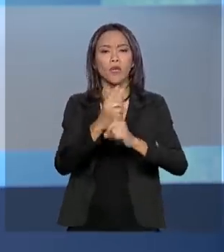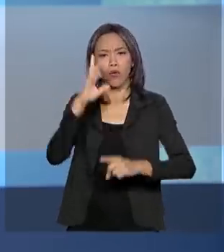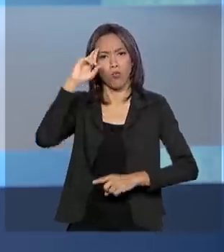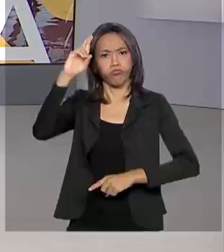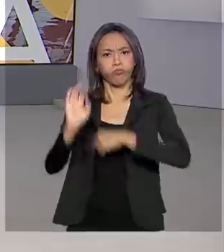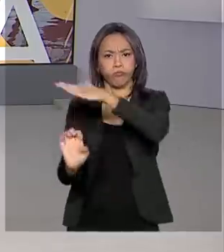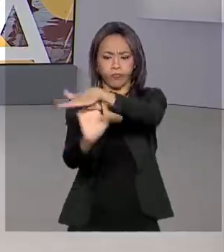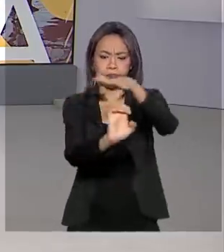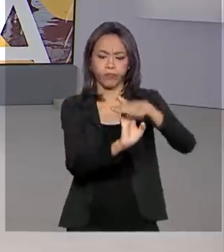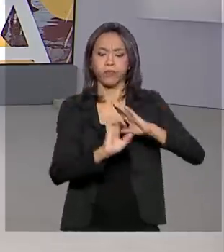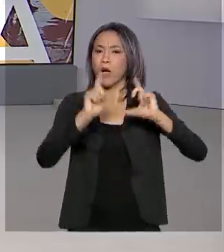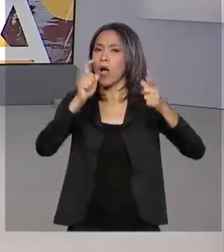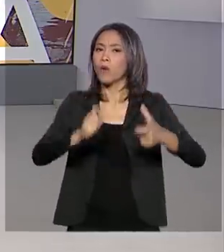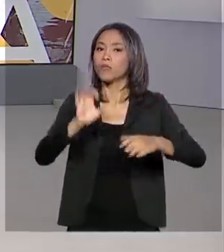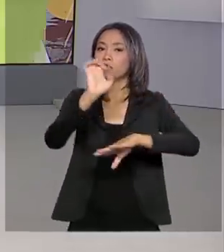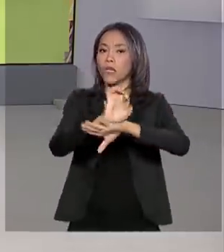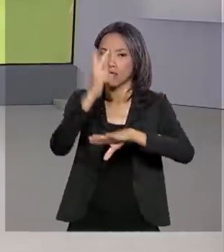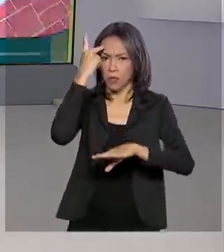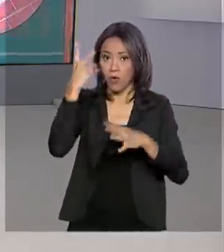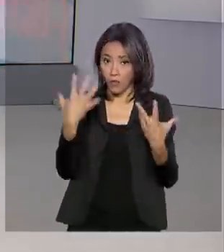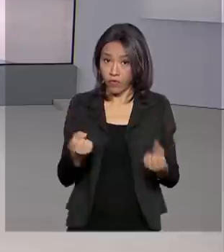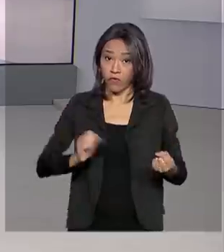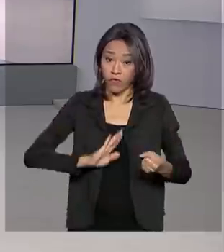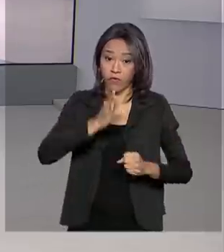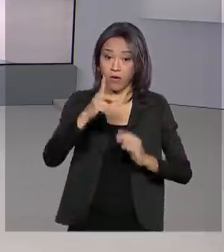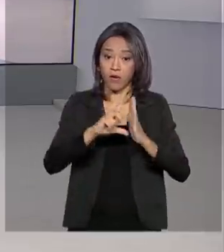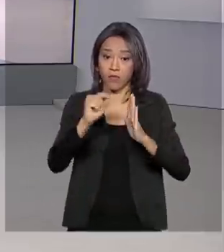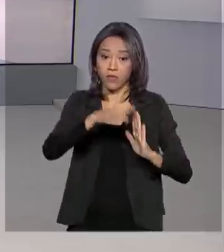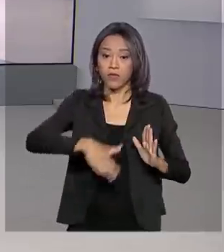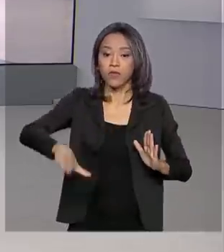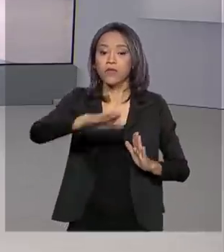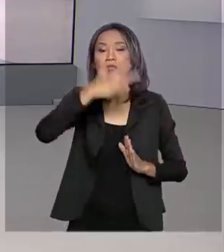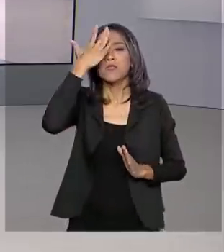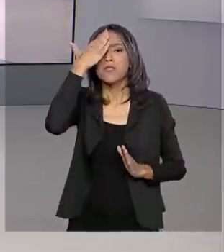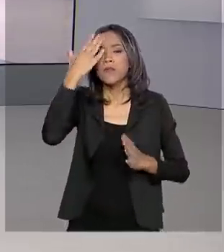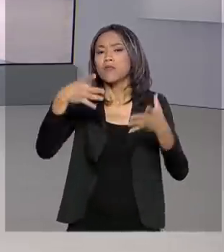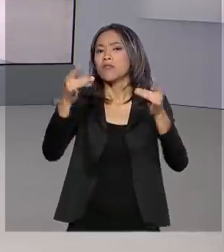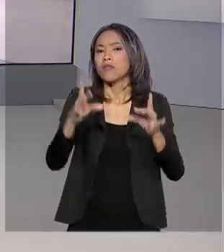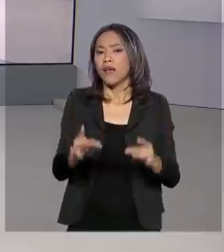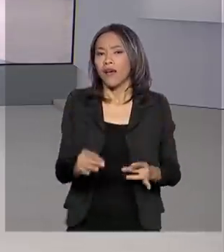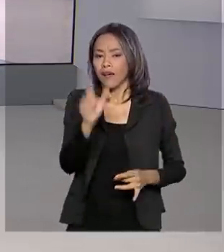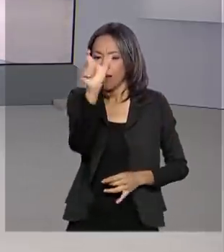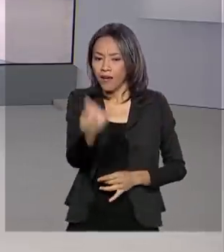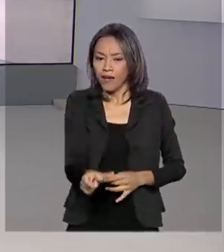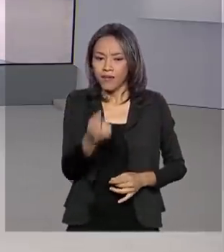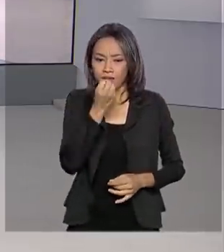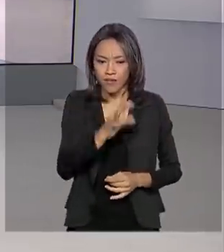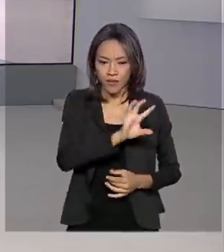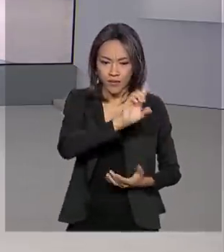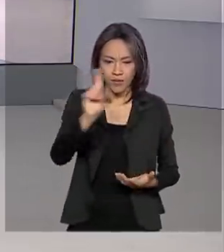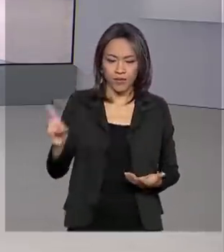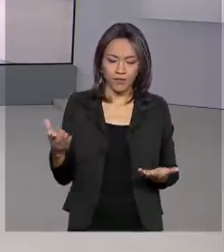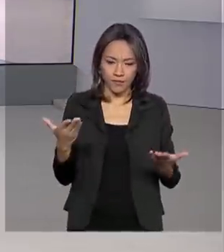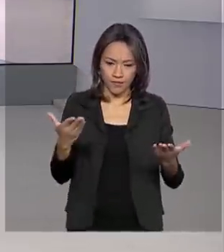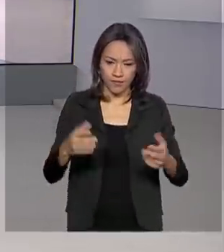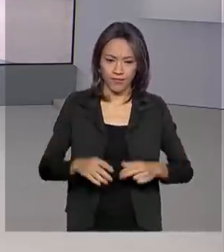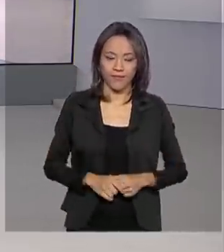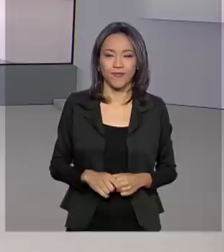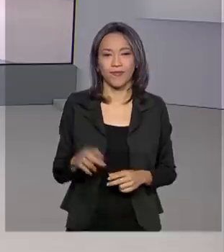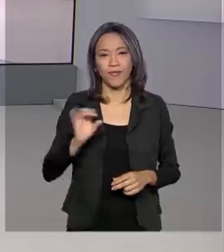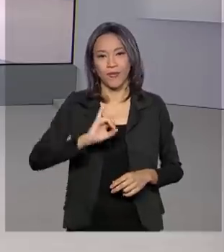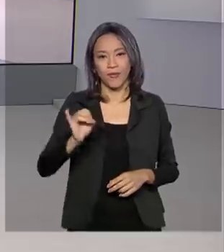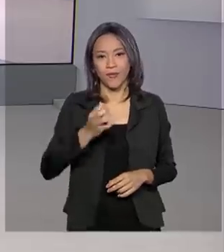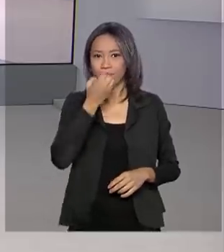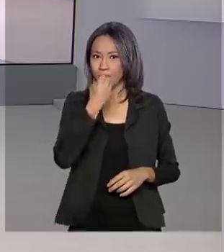Paulo. Nós vamos ao Palácio do Planalto saber as informações, então, com a repórter Luciana Colares de Holanda. Lu, bom dia. Oi,